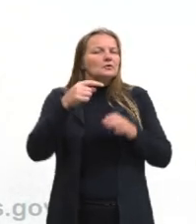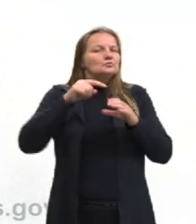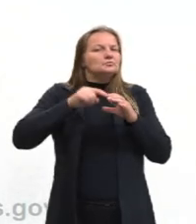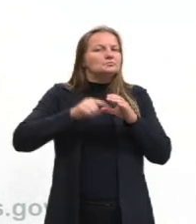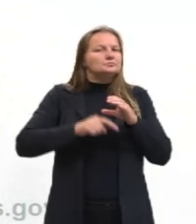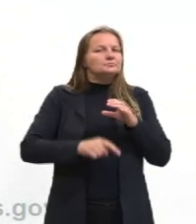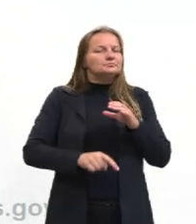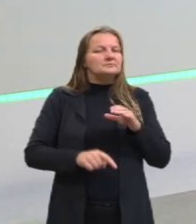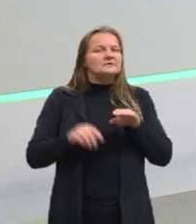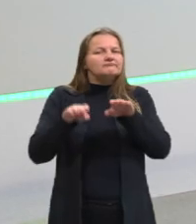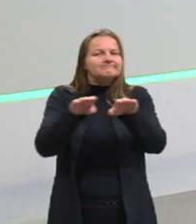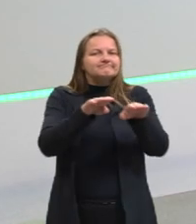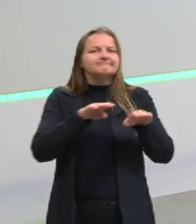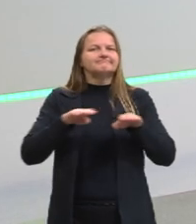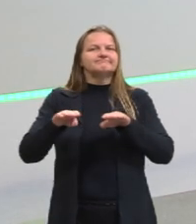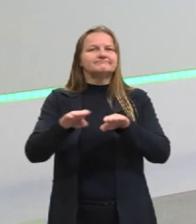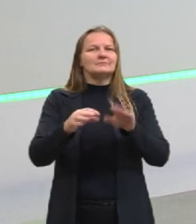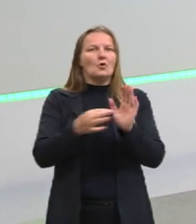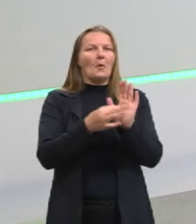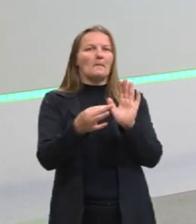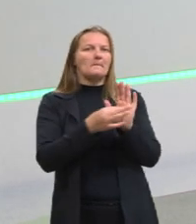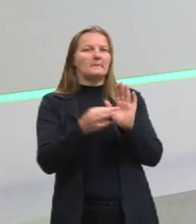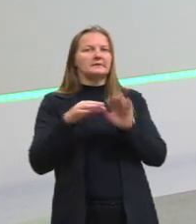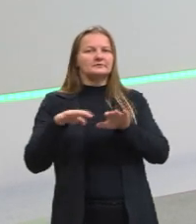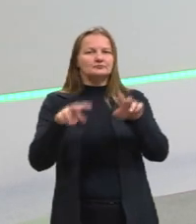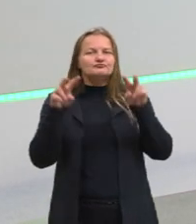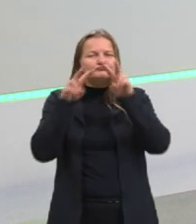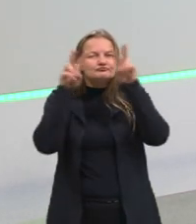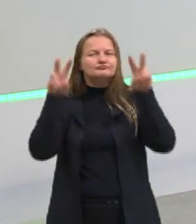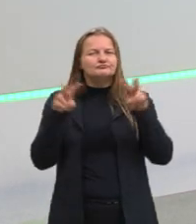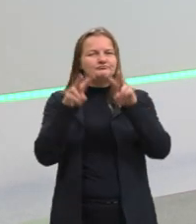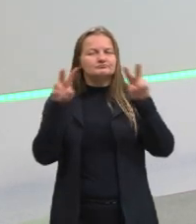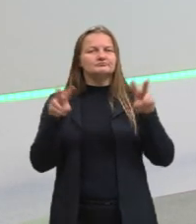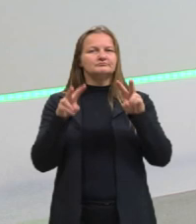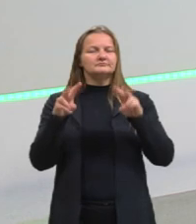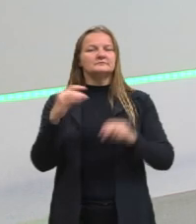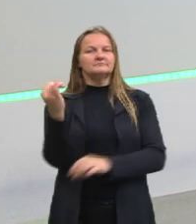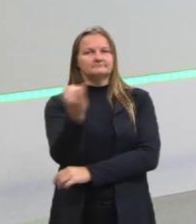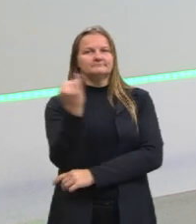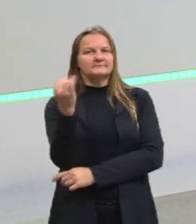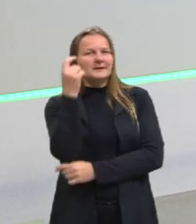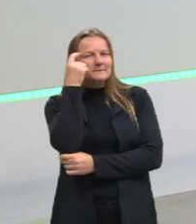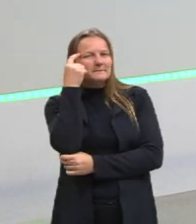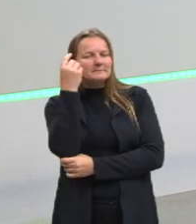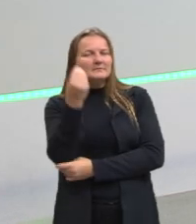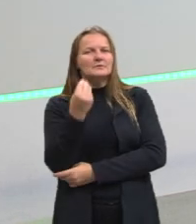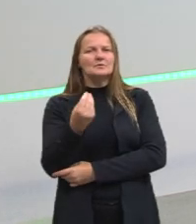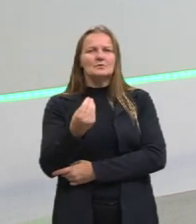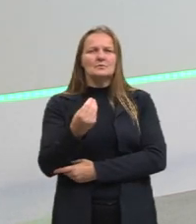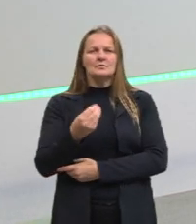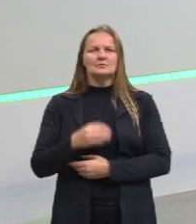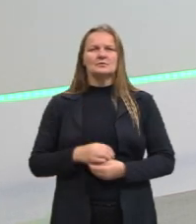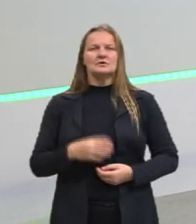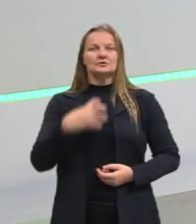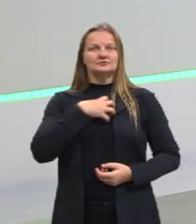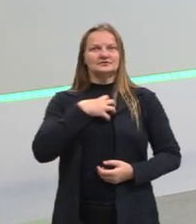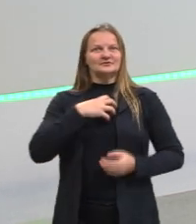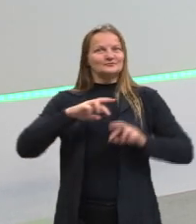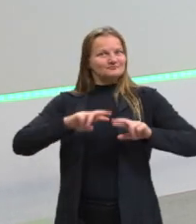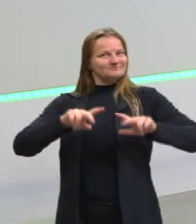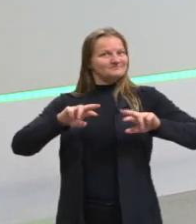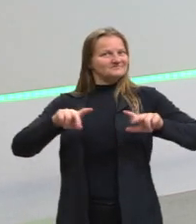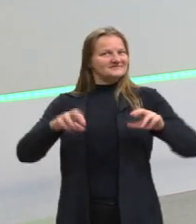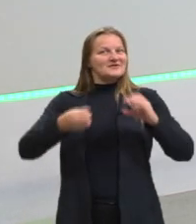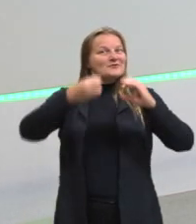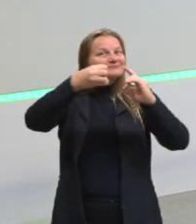senso comum, por causa das coisas que a gente visualiza. Então, é sempre importante a gente pensar que aquilo é uma forma diferente de